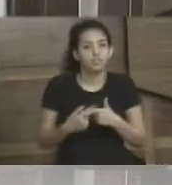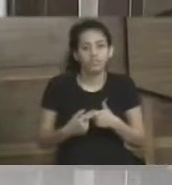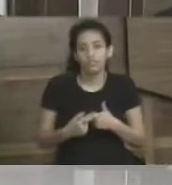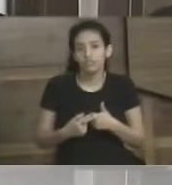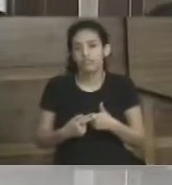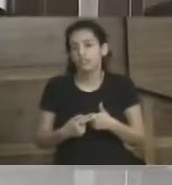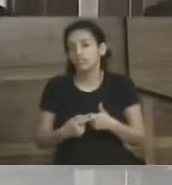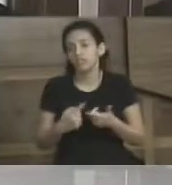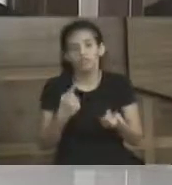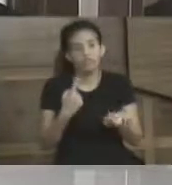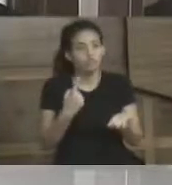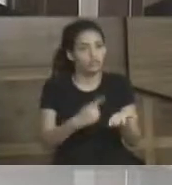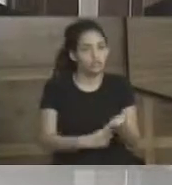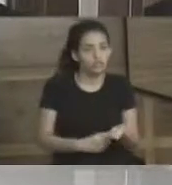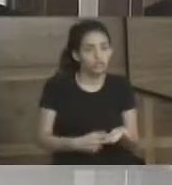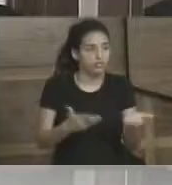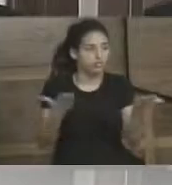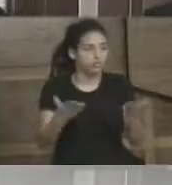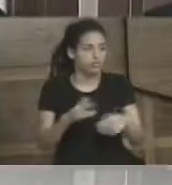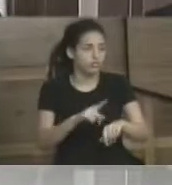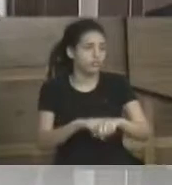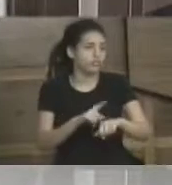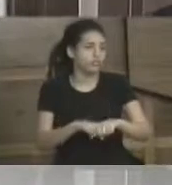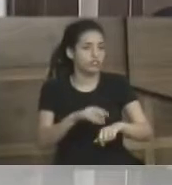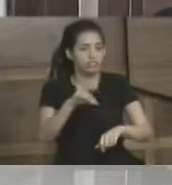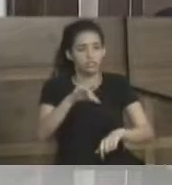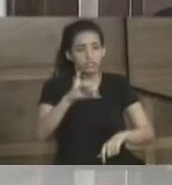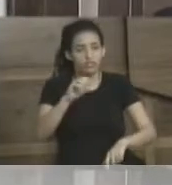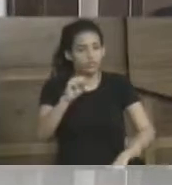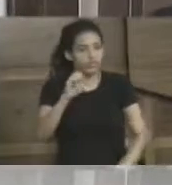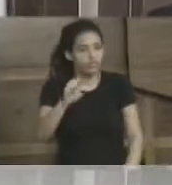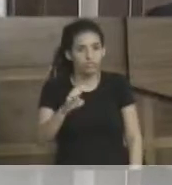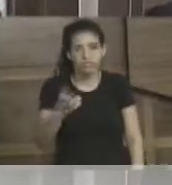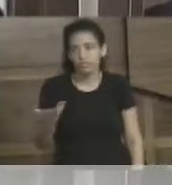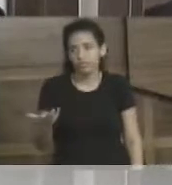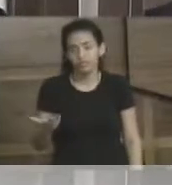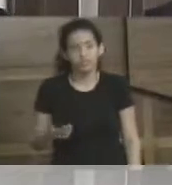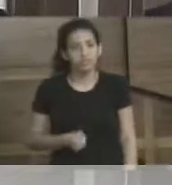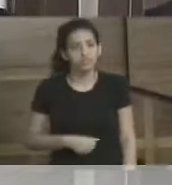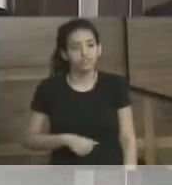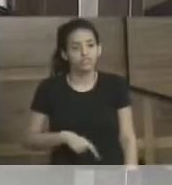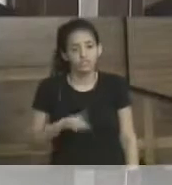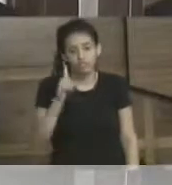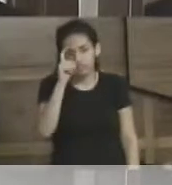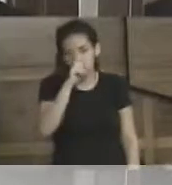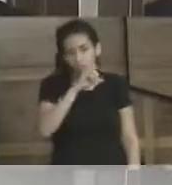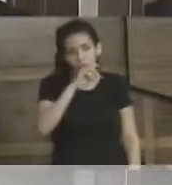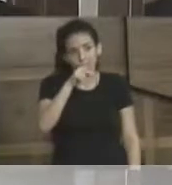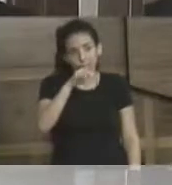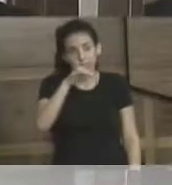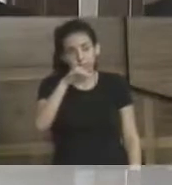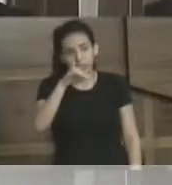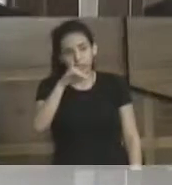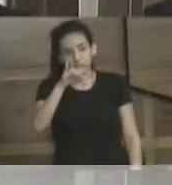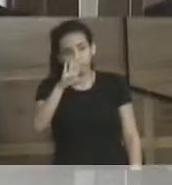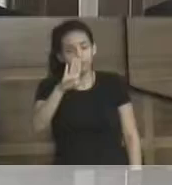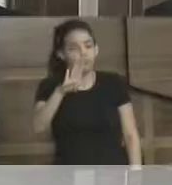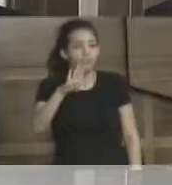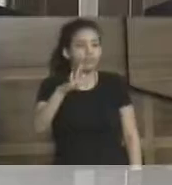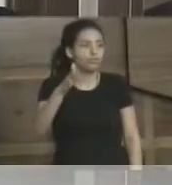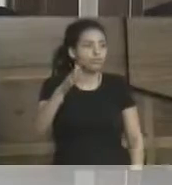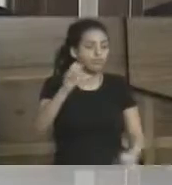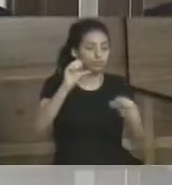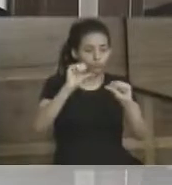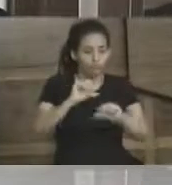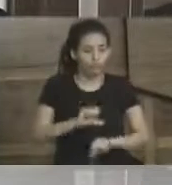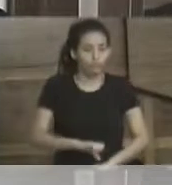econômica, crise econômica, inclusive, que hoje nos jornais a gente está vendo a retração do PIB, do produto interno bruto do nosso país, em 3,6%,